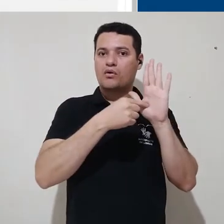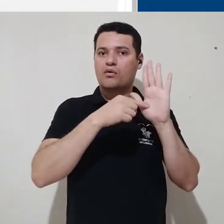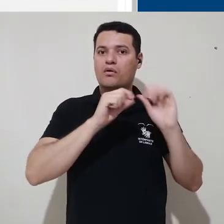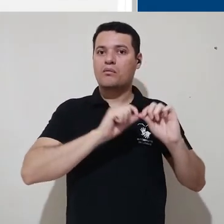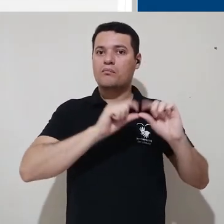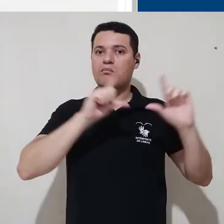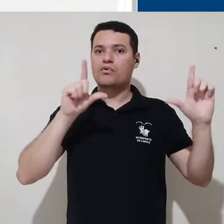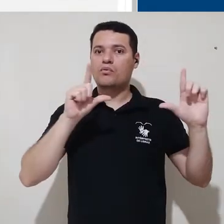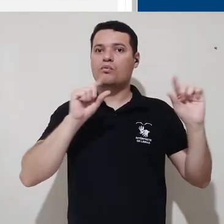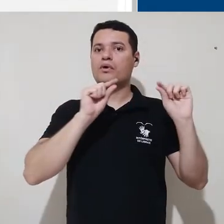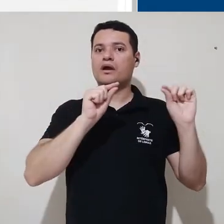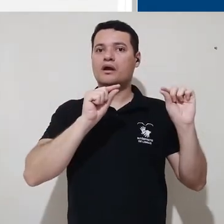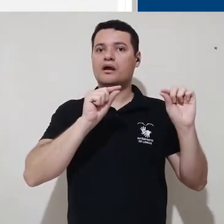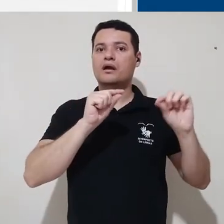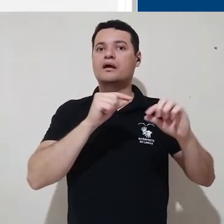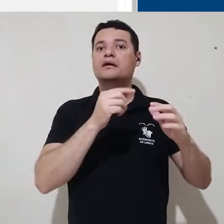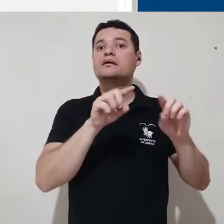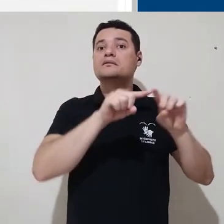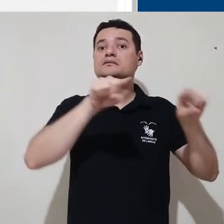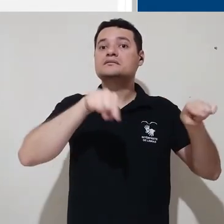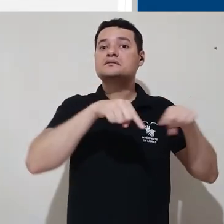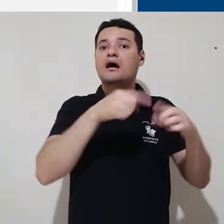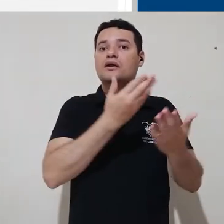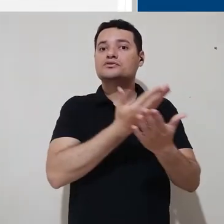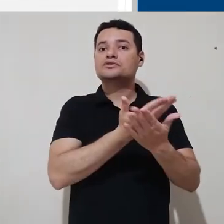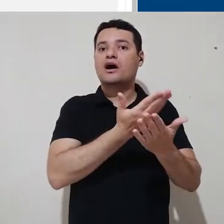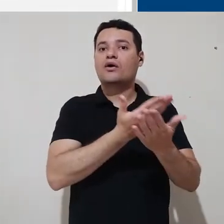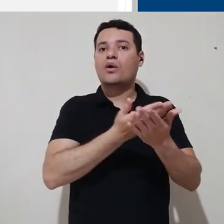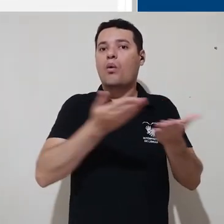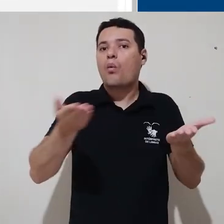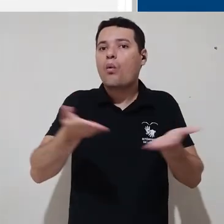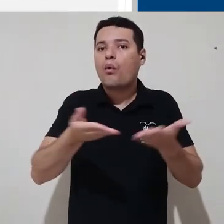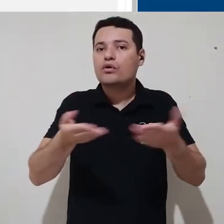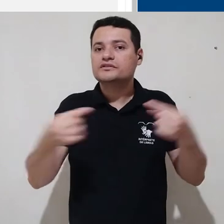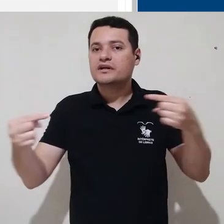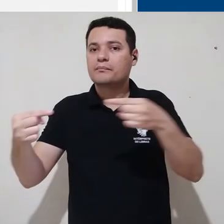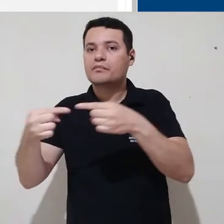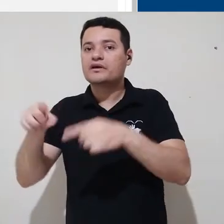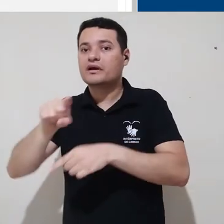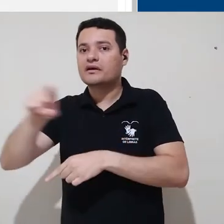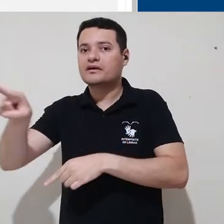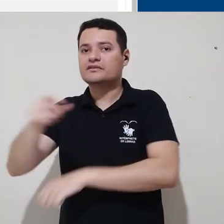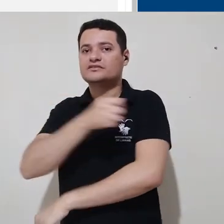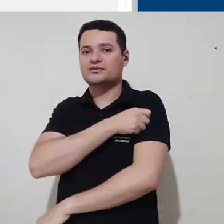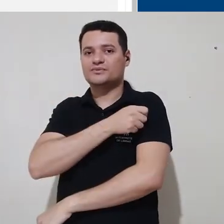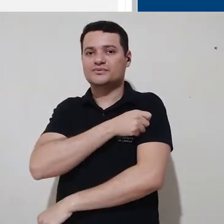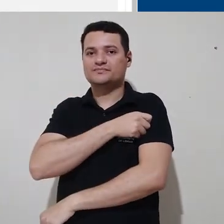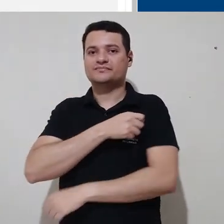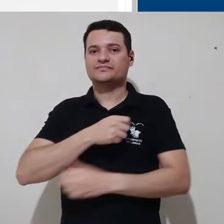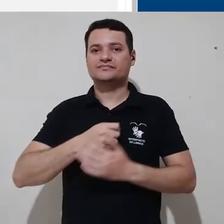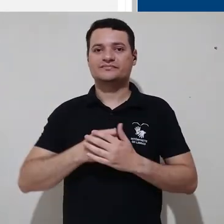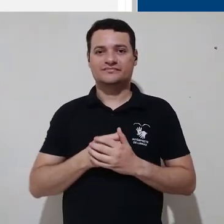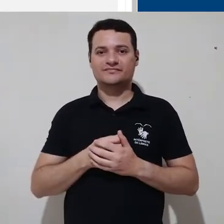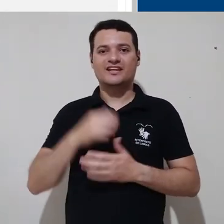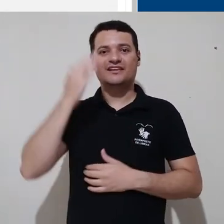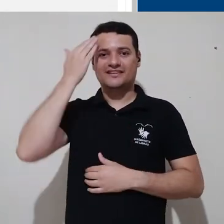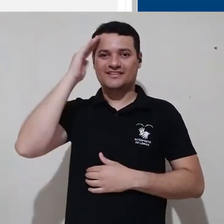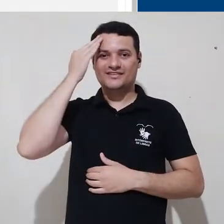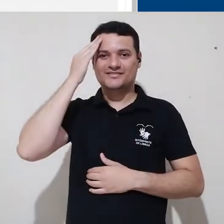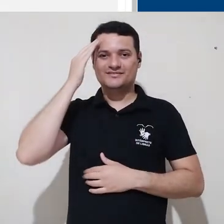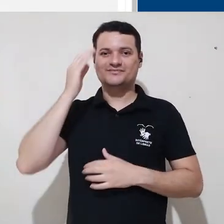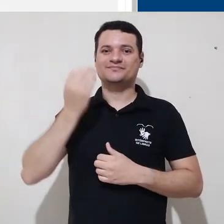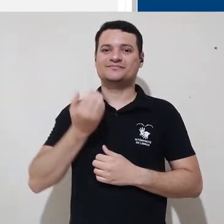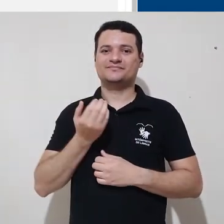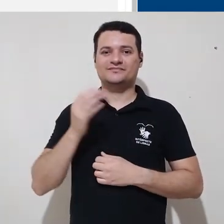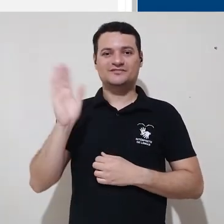e verificar as salas que estão disponíveis hoje para os alunos. Ok? O conceito